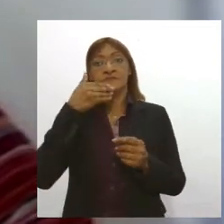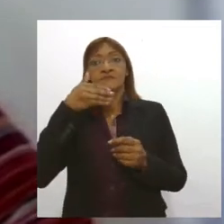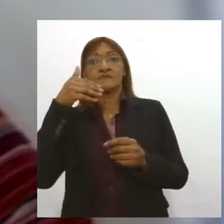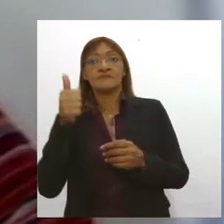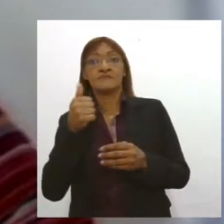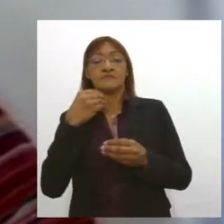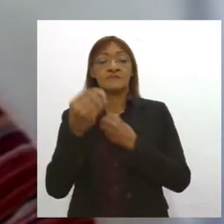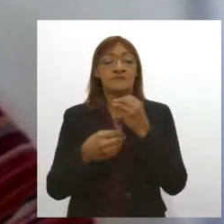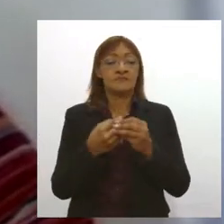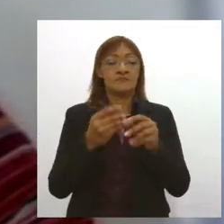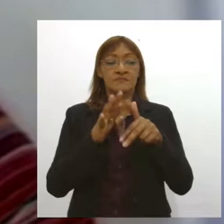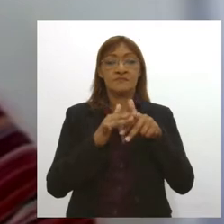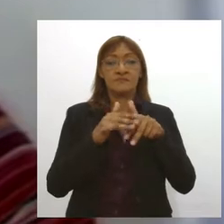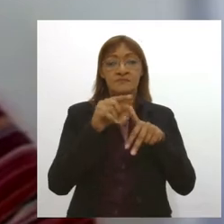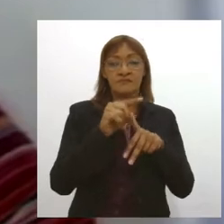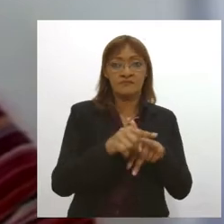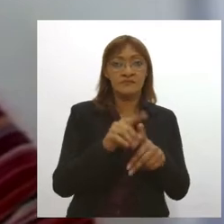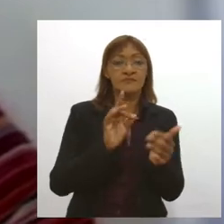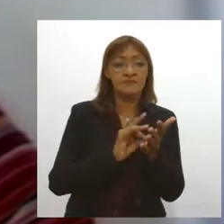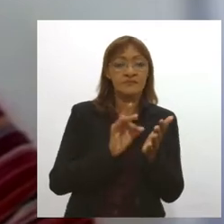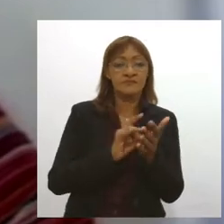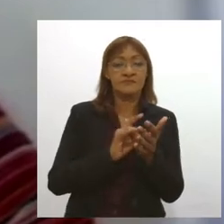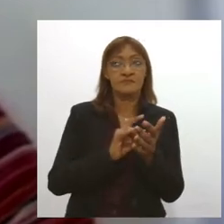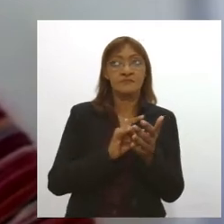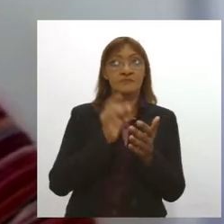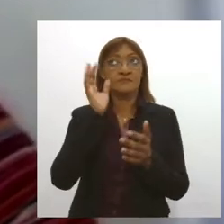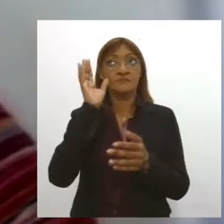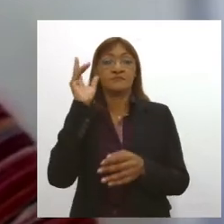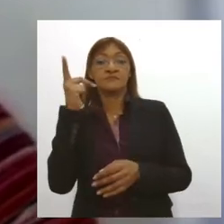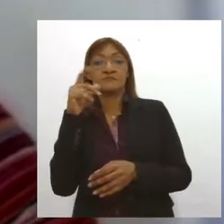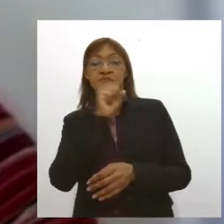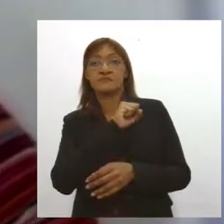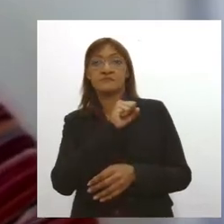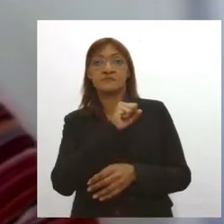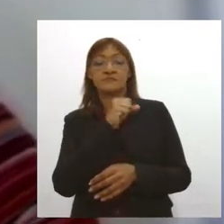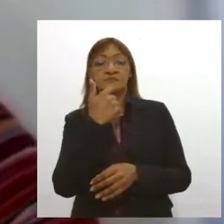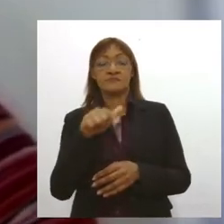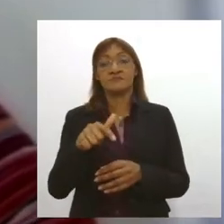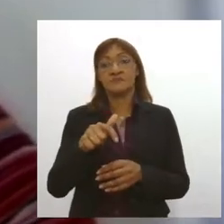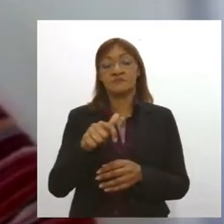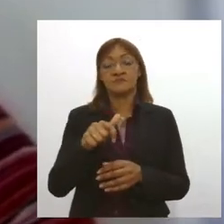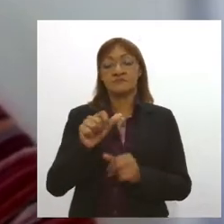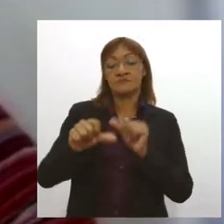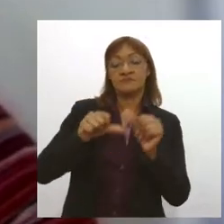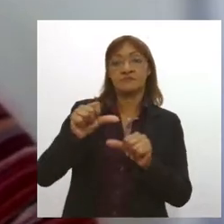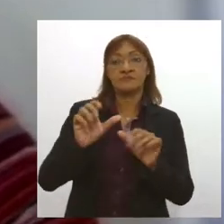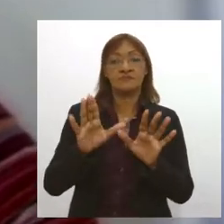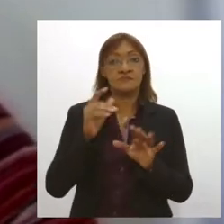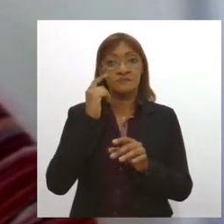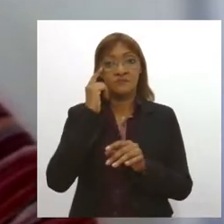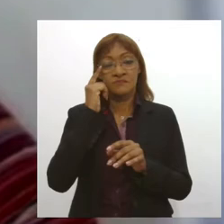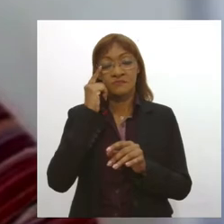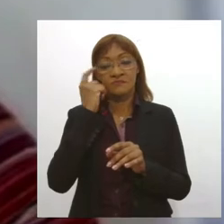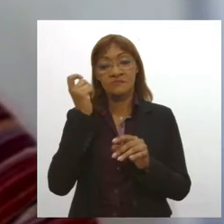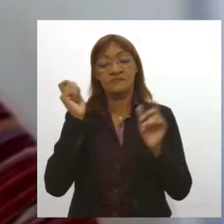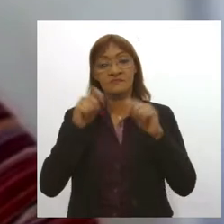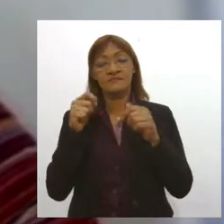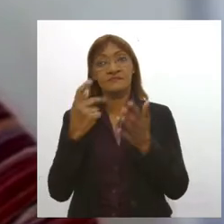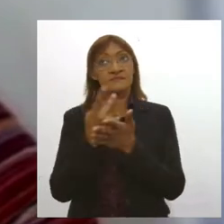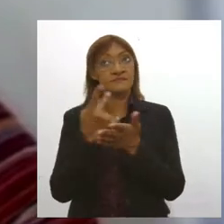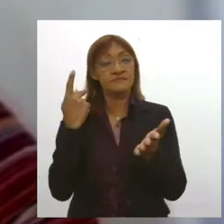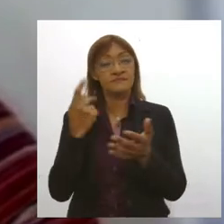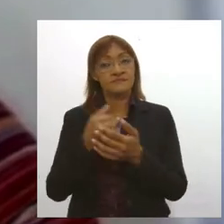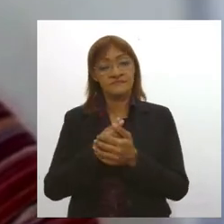o paciente está melhorando ou se, de repente, ele não pode desenvolver uma reação adversa, que também é uma situação que pode acontecer,